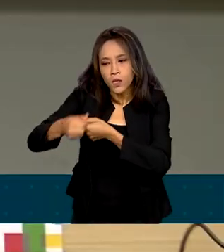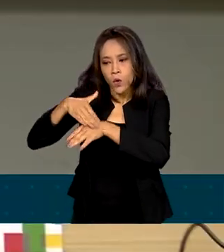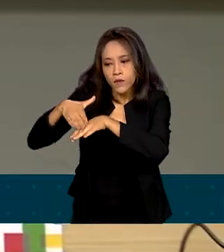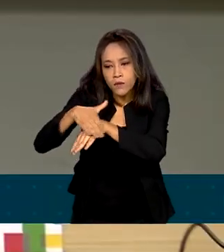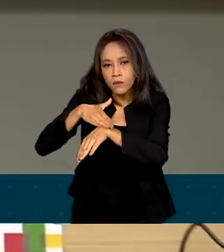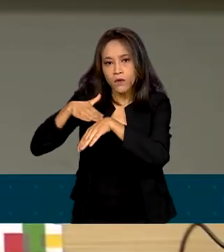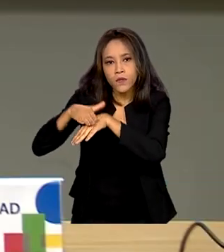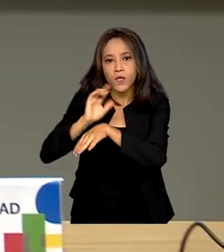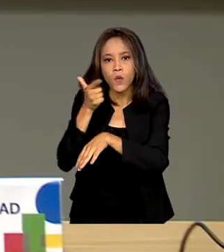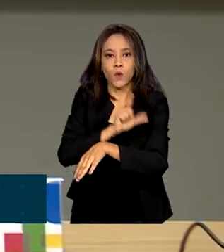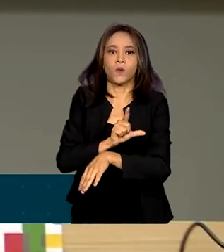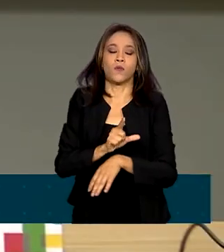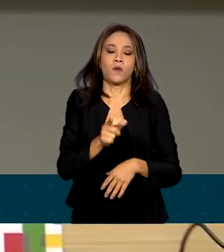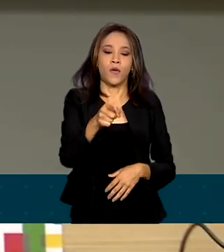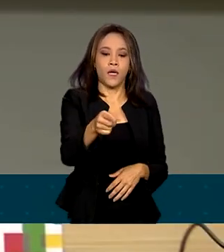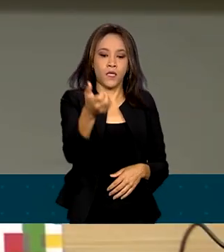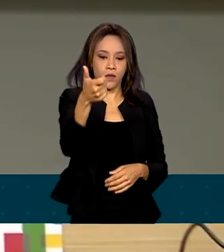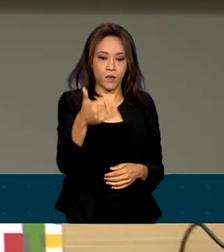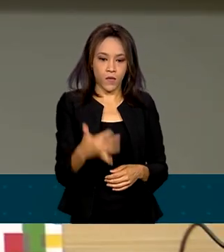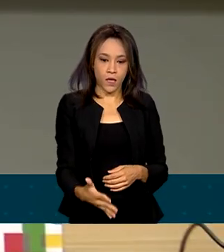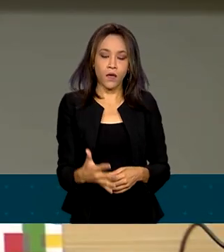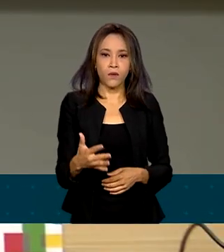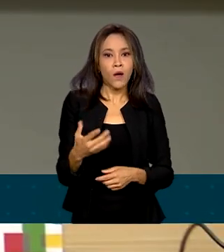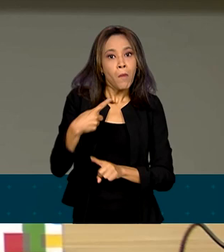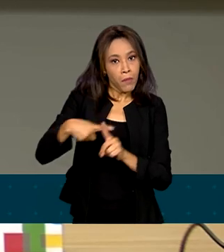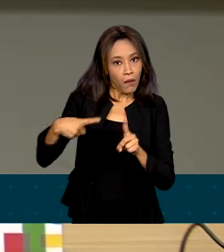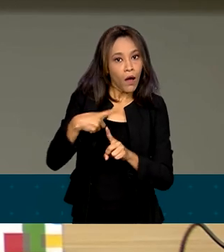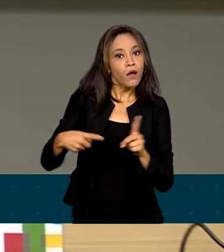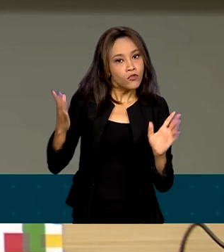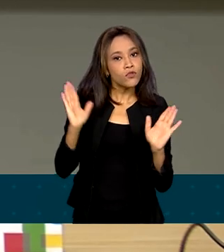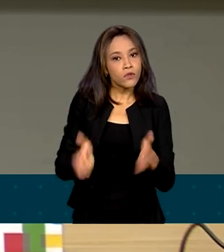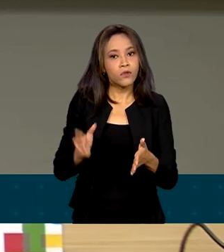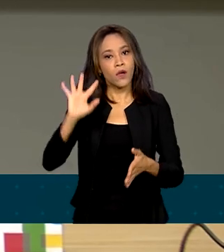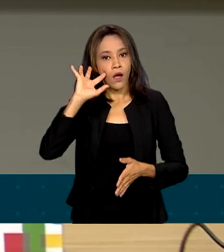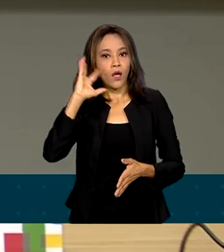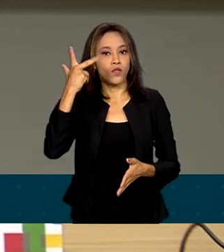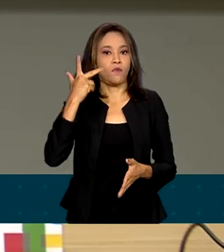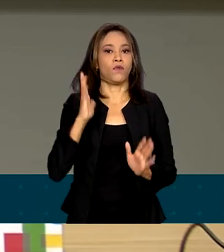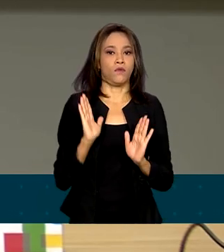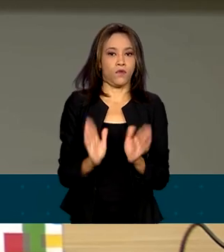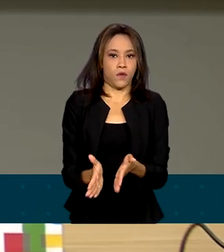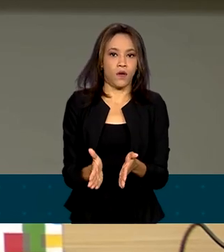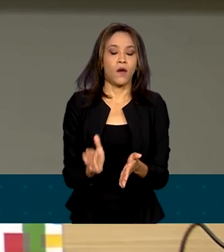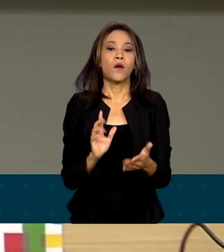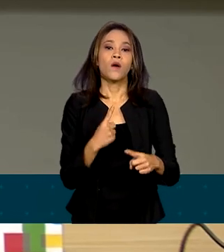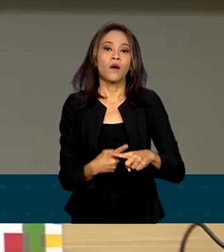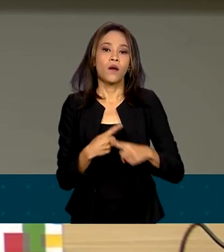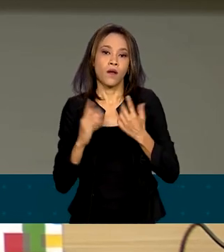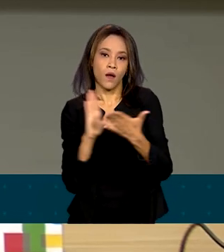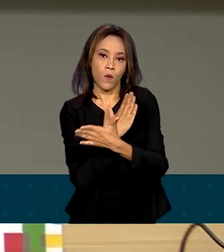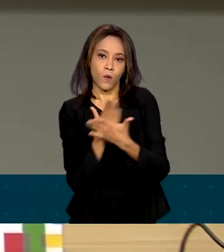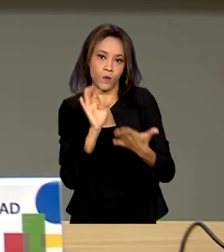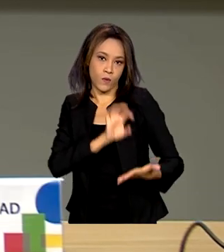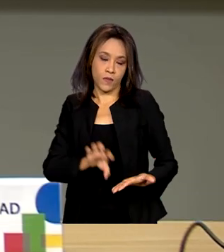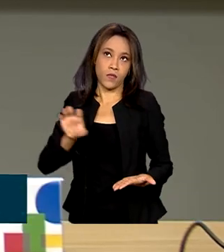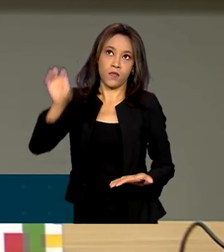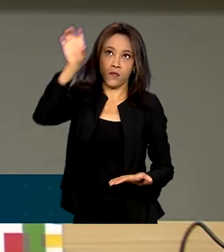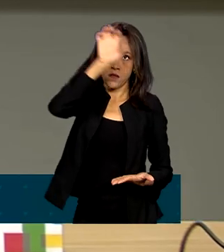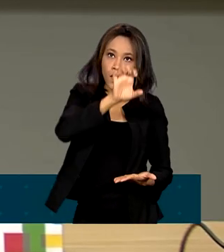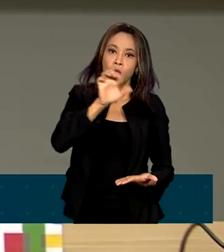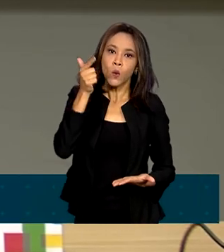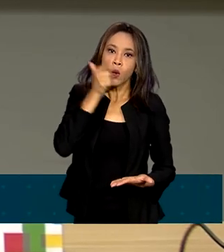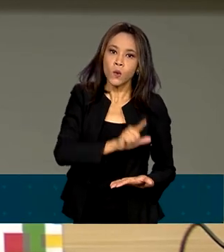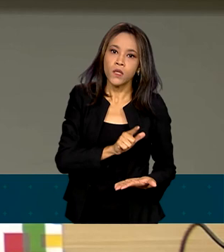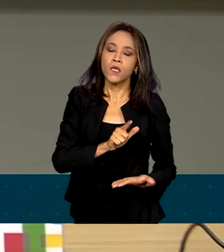boa parte disso já está resolvida, porque alguns estados conseguiram